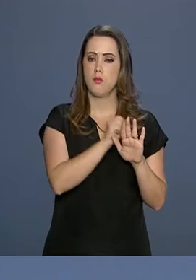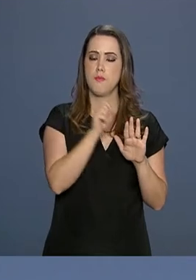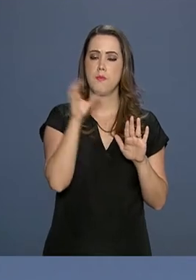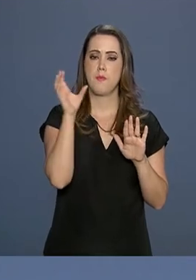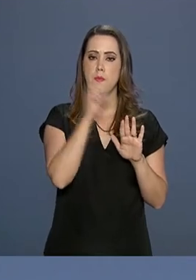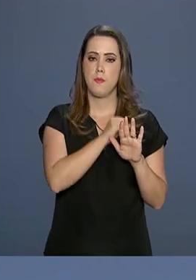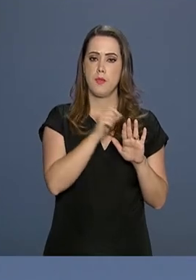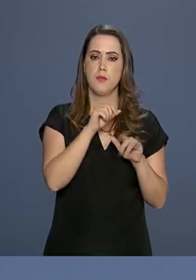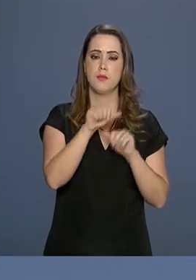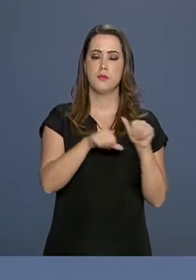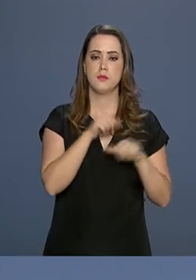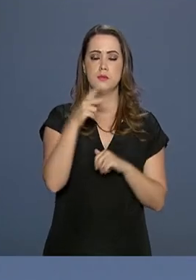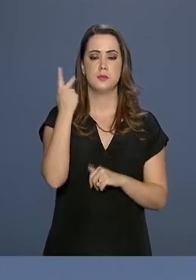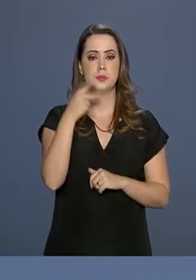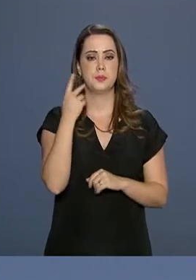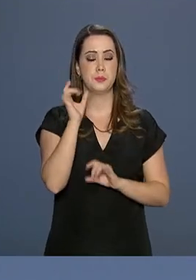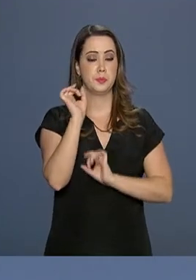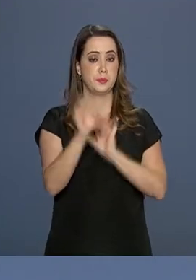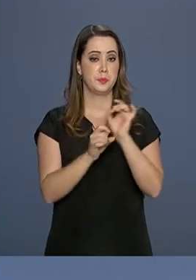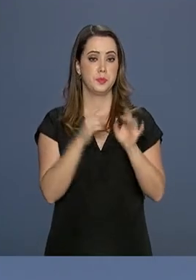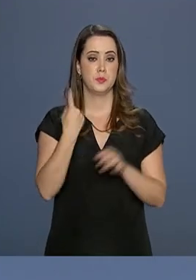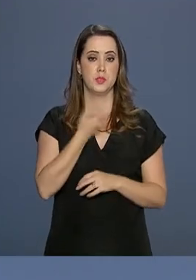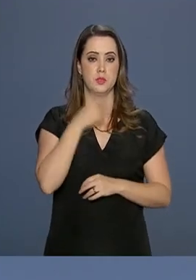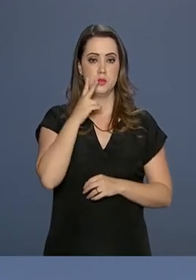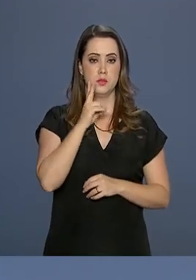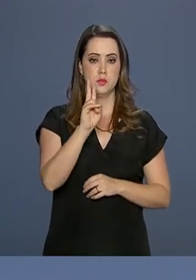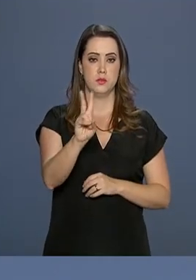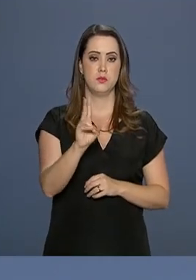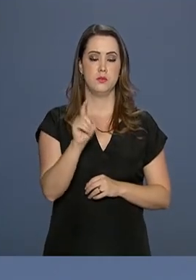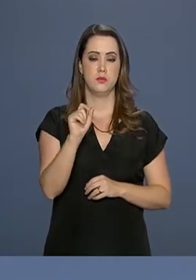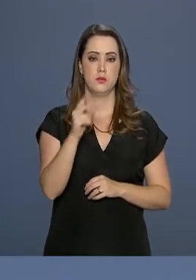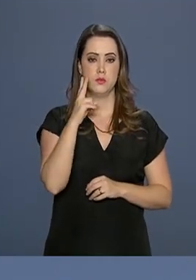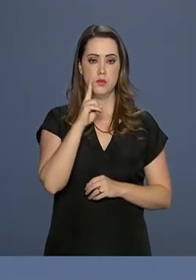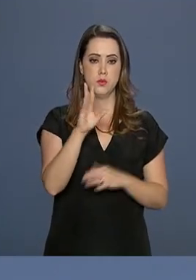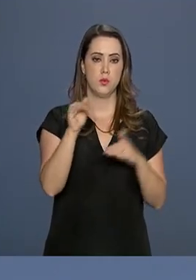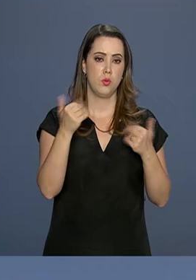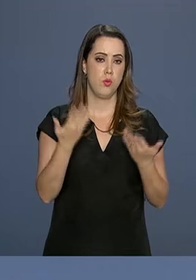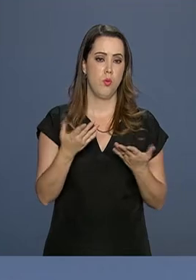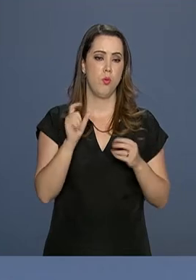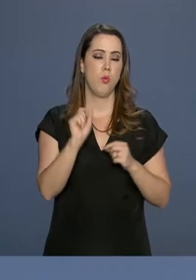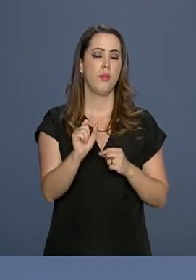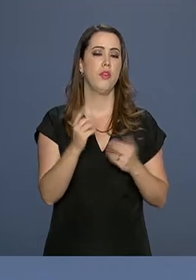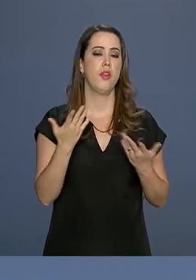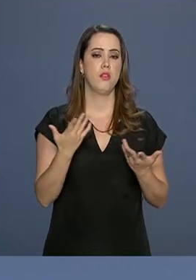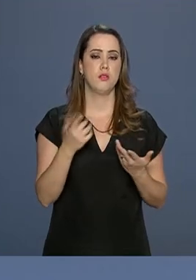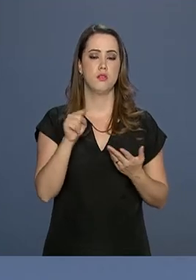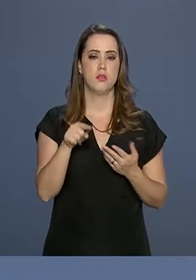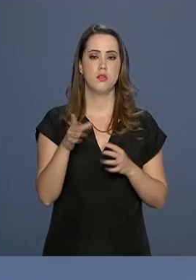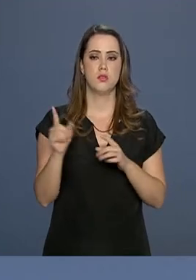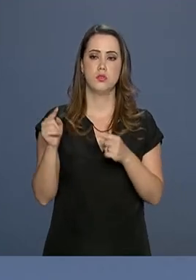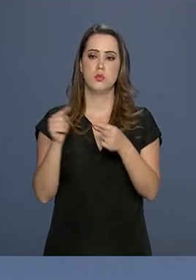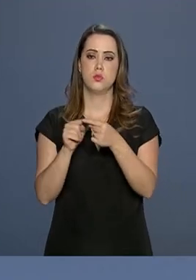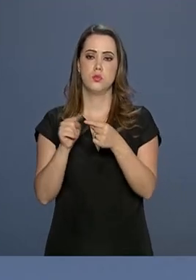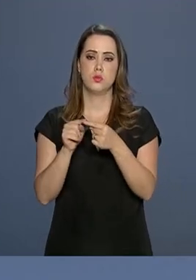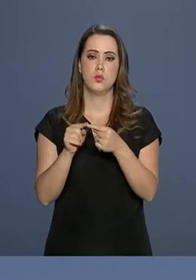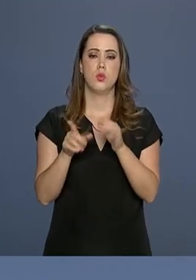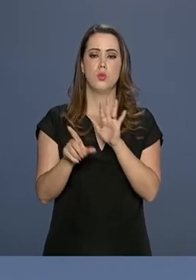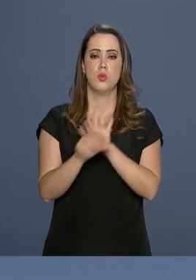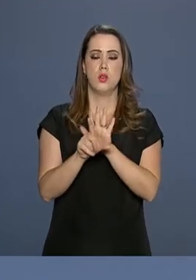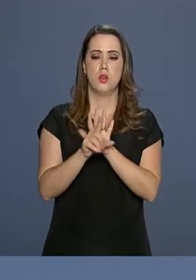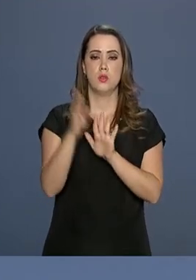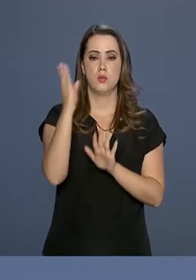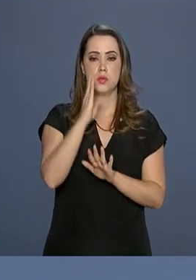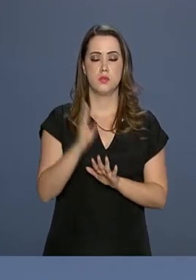mudanças políticas. No caso específico, teremos que ver, claro, teremos que ver qualquer sanção se seria compatível, antes de mais nada, com a legislação